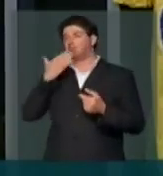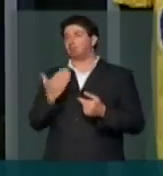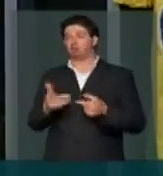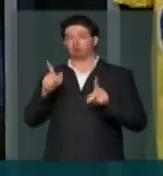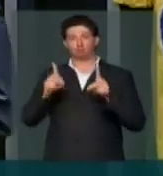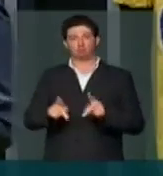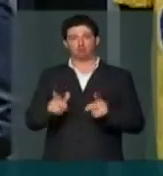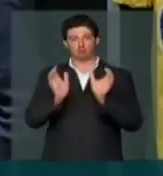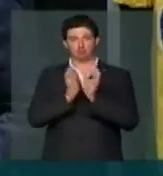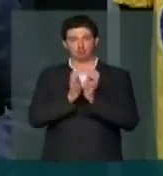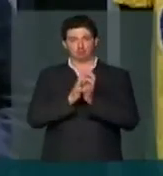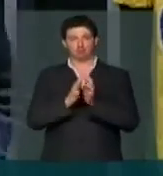população pernambucana. Obrigado.